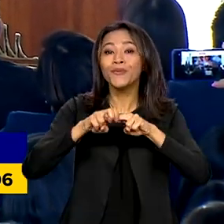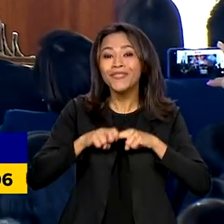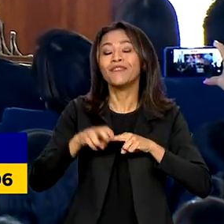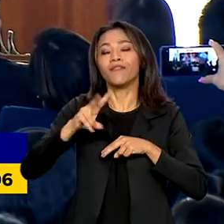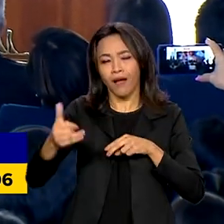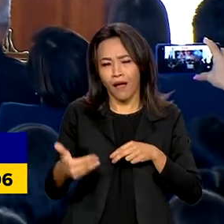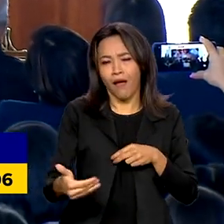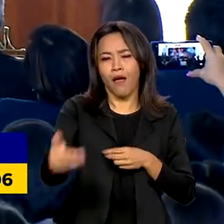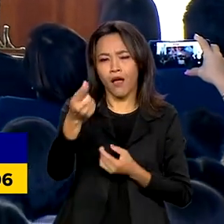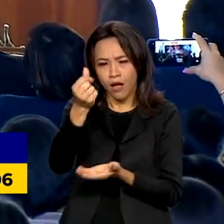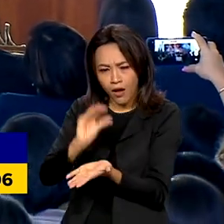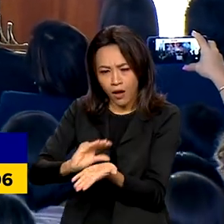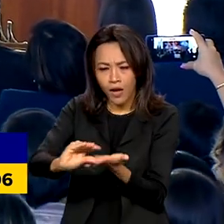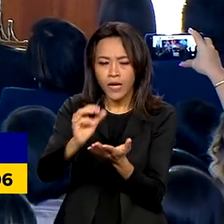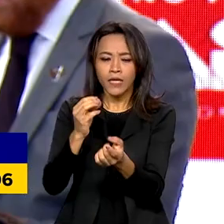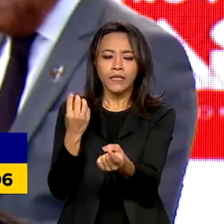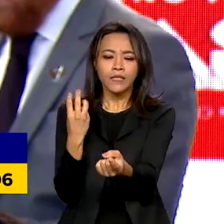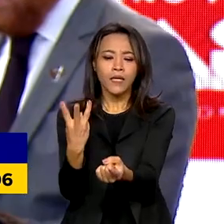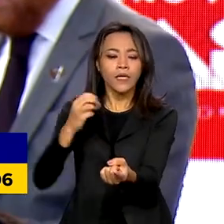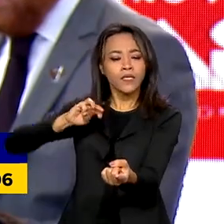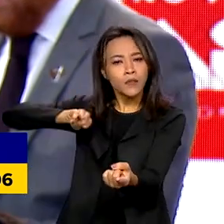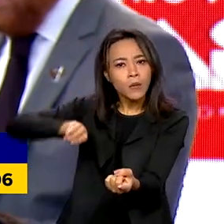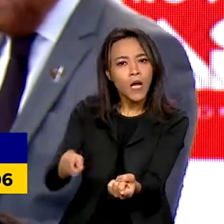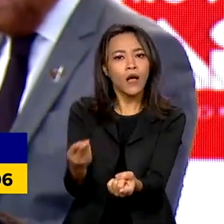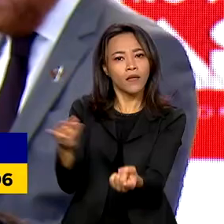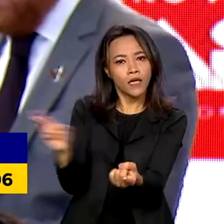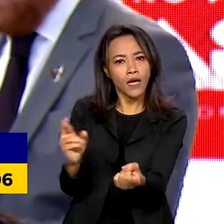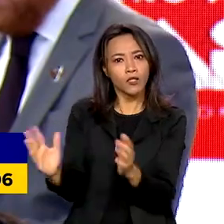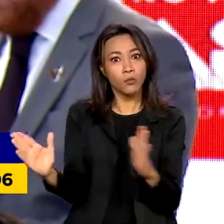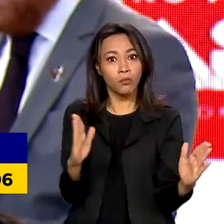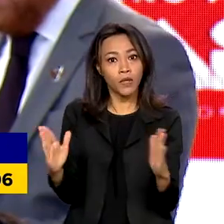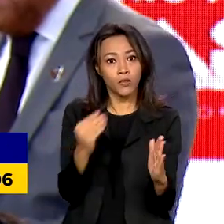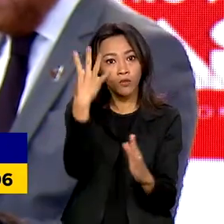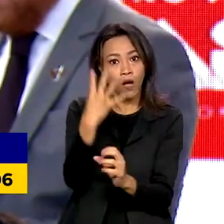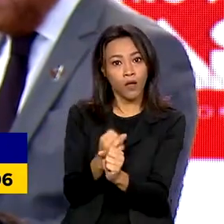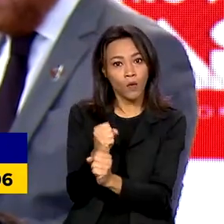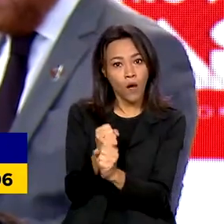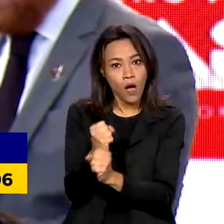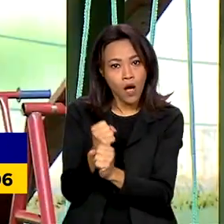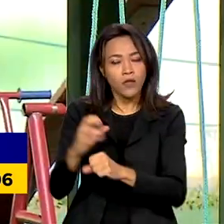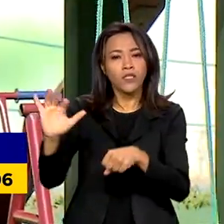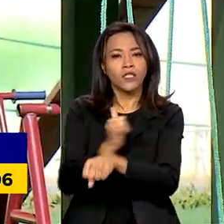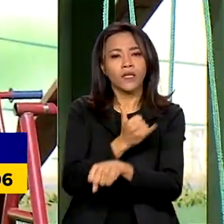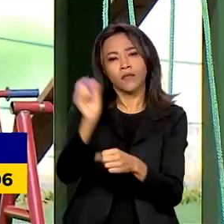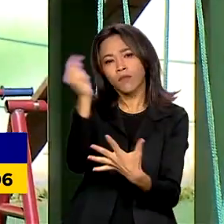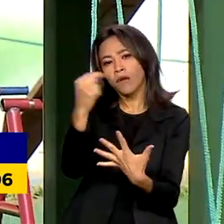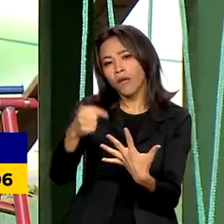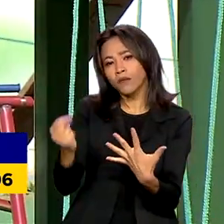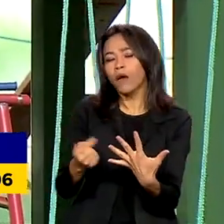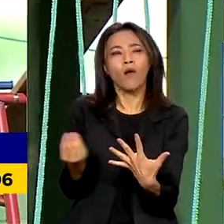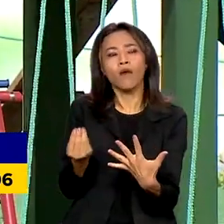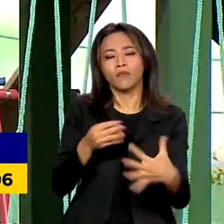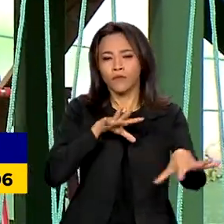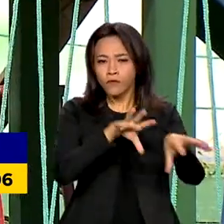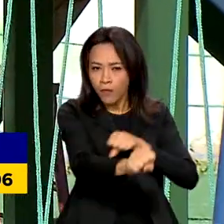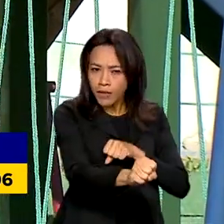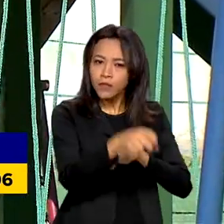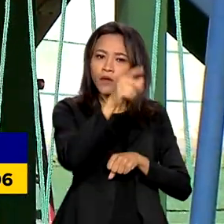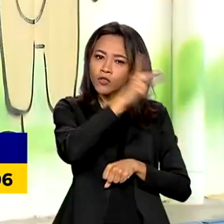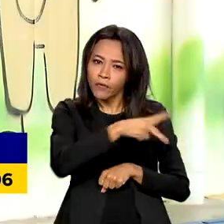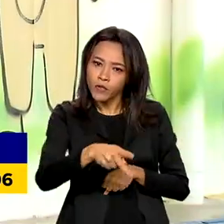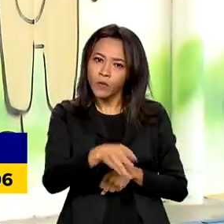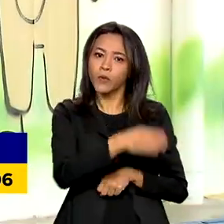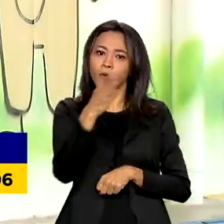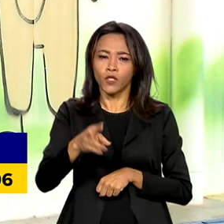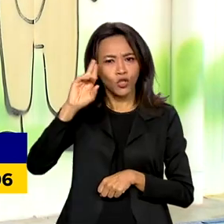investidos 3 bilhões de reais nos próximos 4 anos em ações como a formação de professores e gestores,